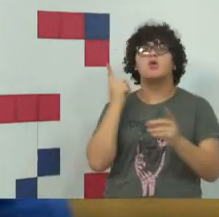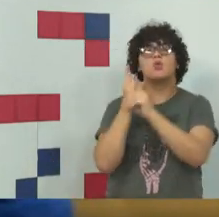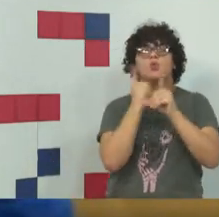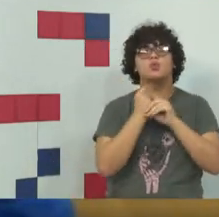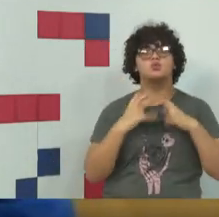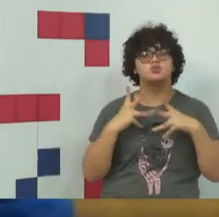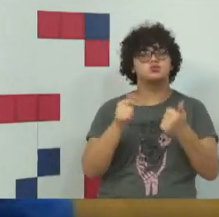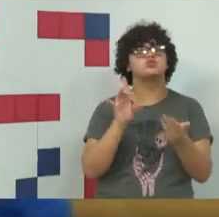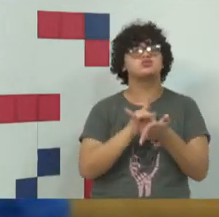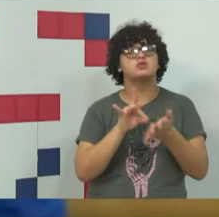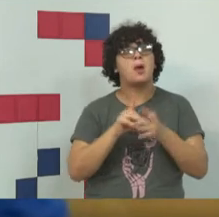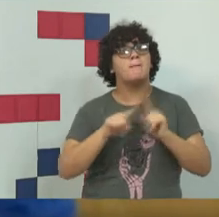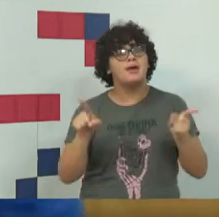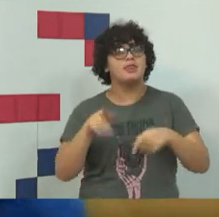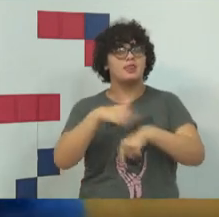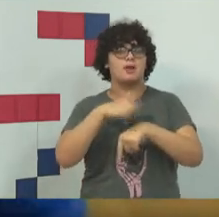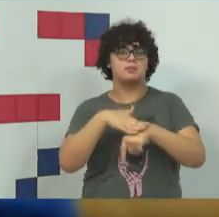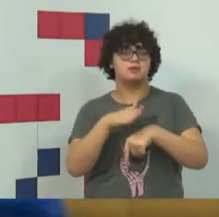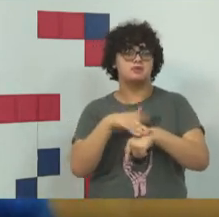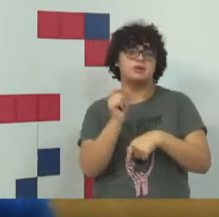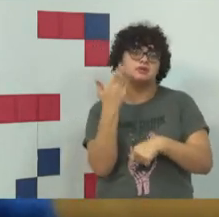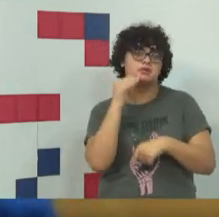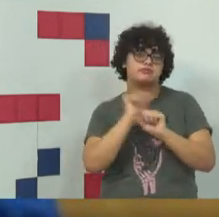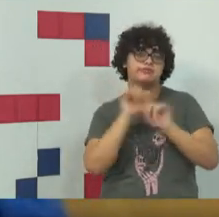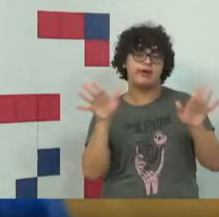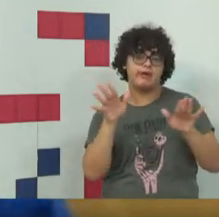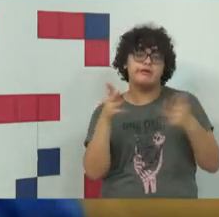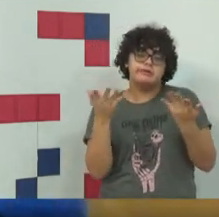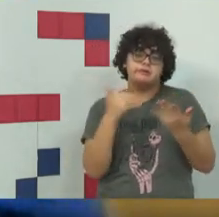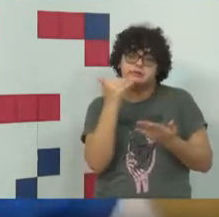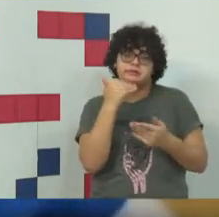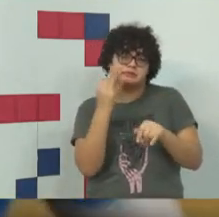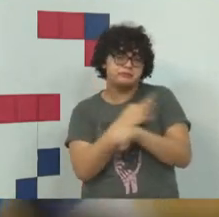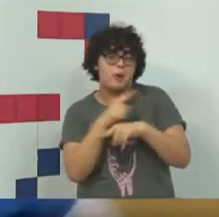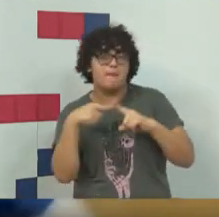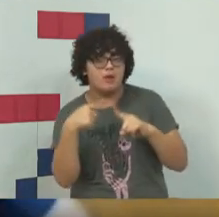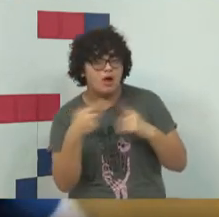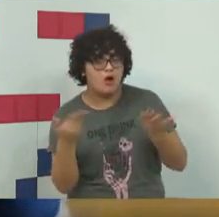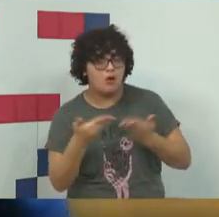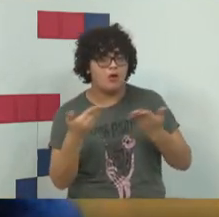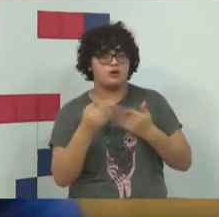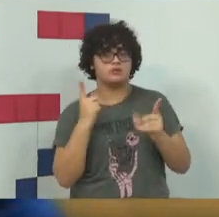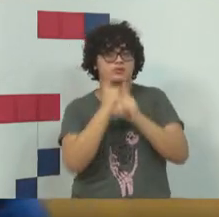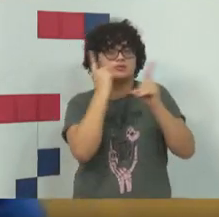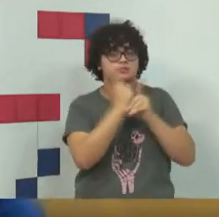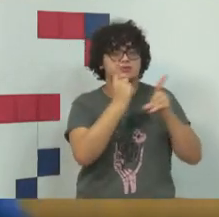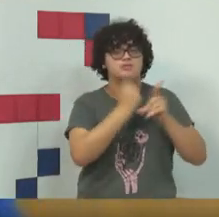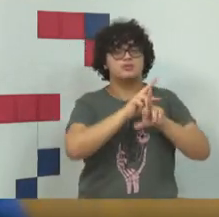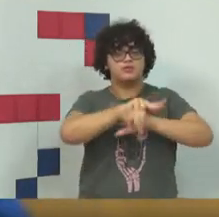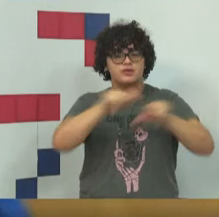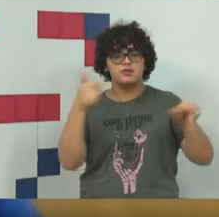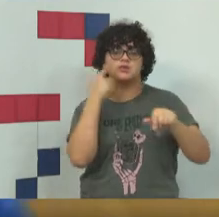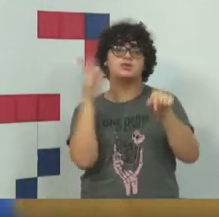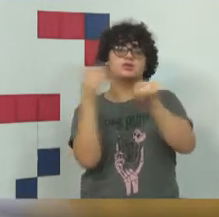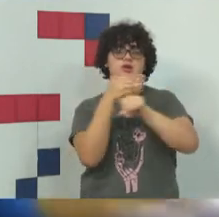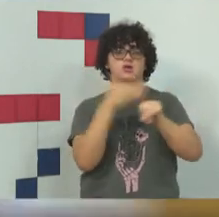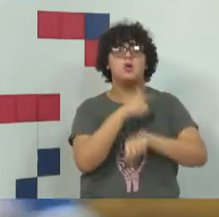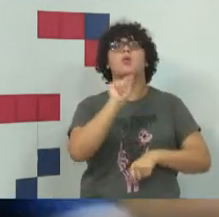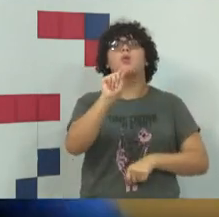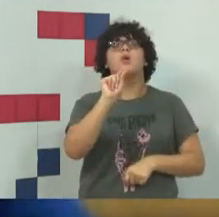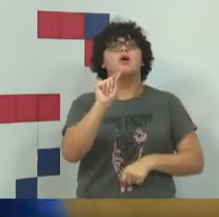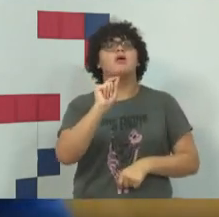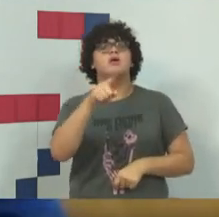tudo, e ao mesmo tempo, claro que isso não é o suficiente, porque a gente com isso consegue ter acesso àquele